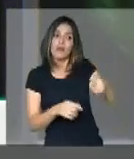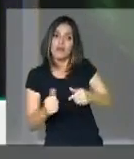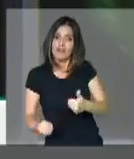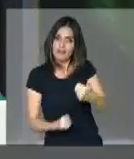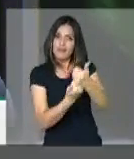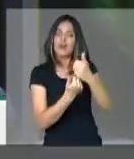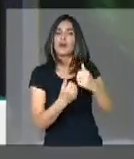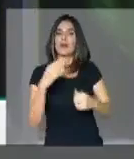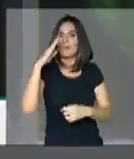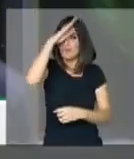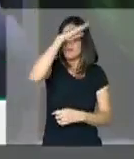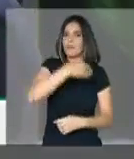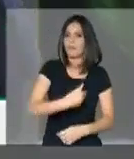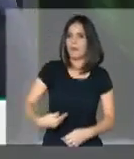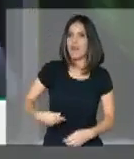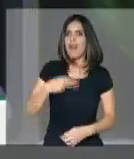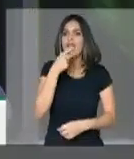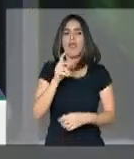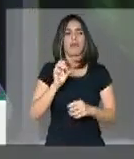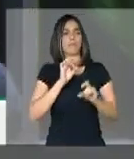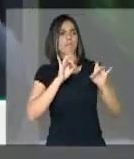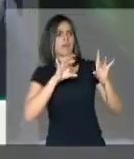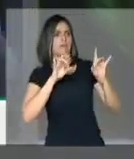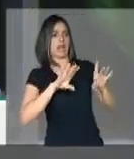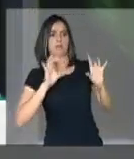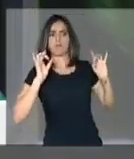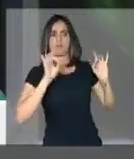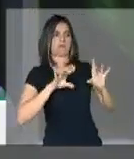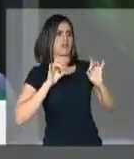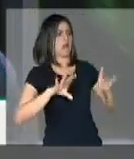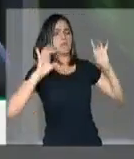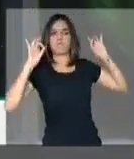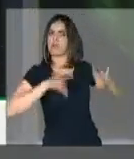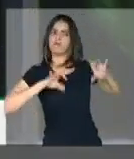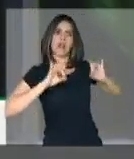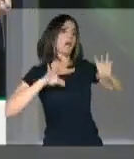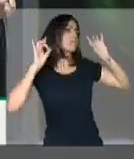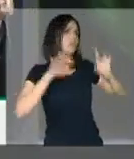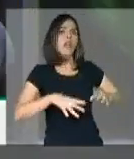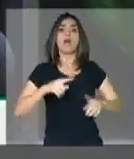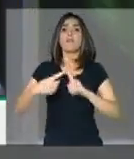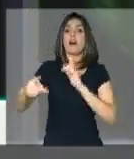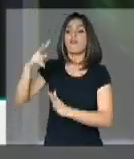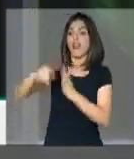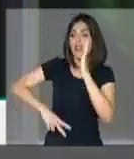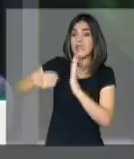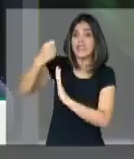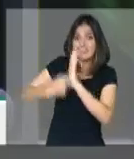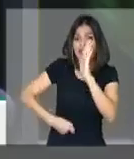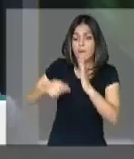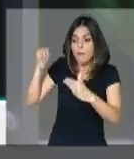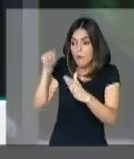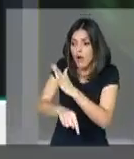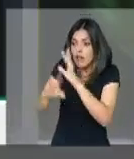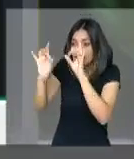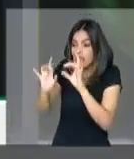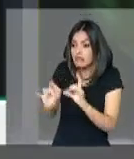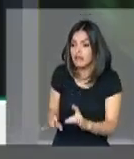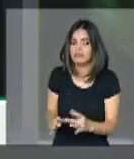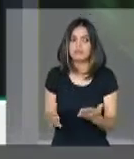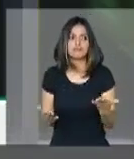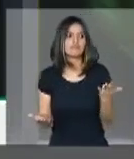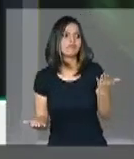calcado em cima de combate ao privilégio, mas que quando você lê o texto, aprofunda o texto e chama qualquer deputado para debater, não se